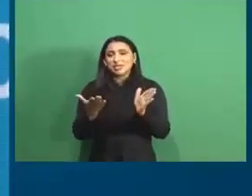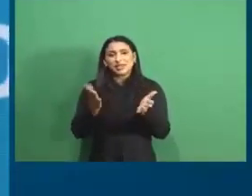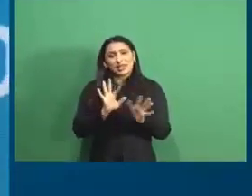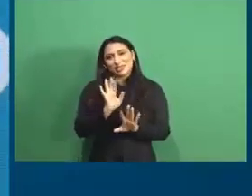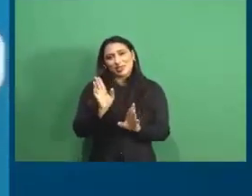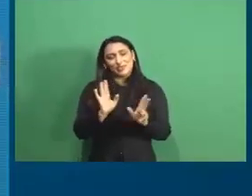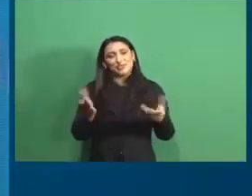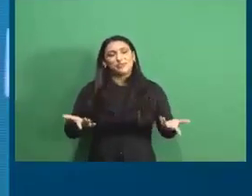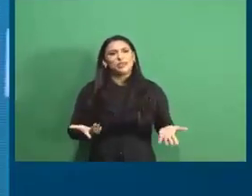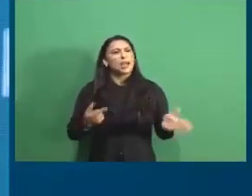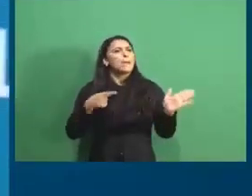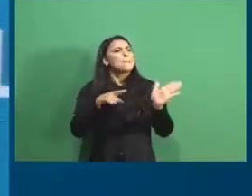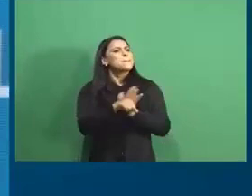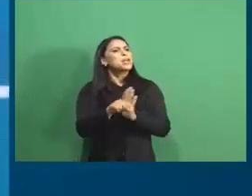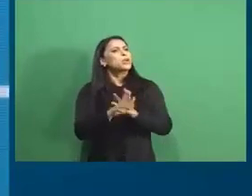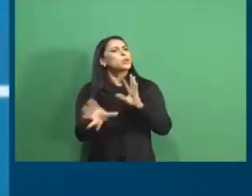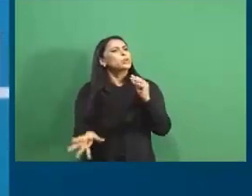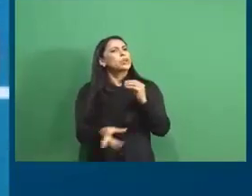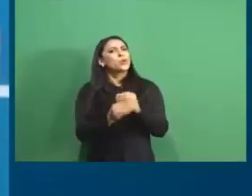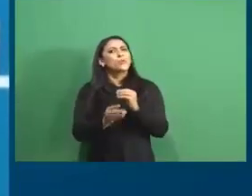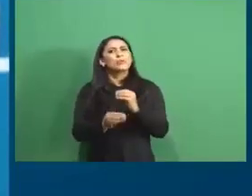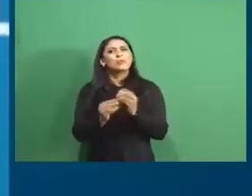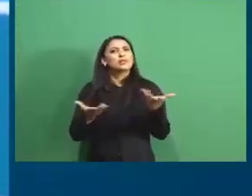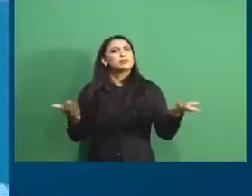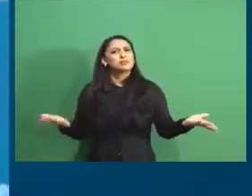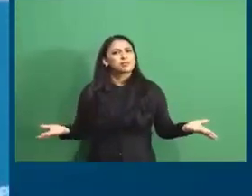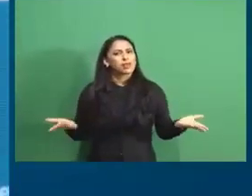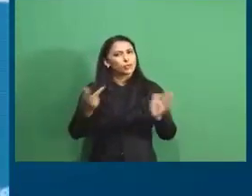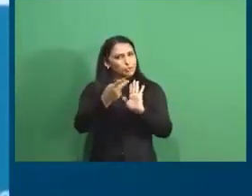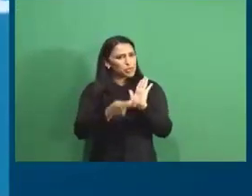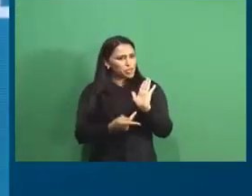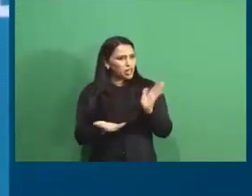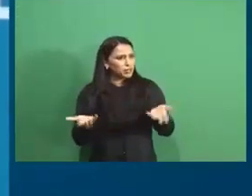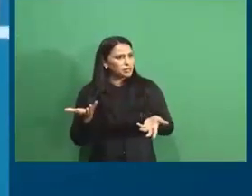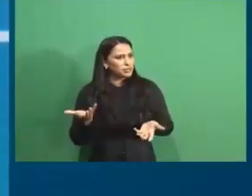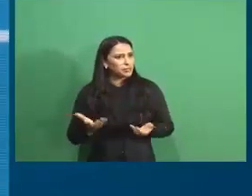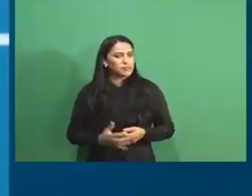consideração, alguma pergunta, algo a destacar do projeto.